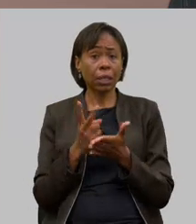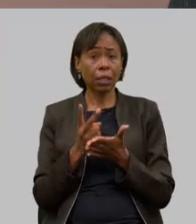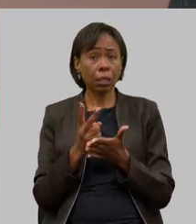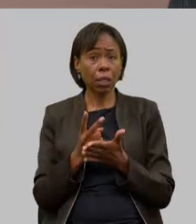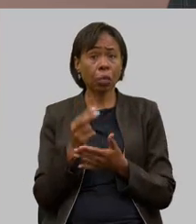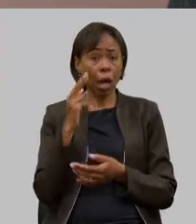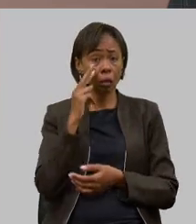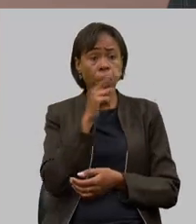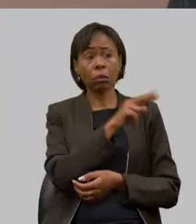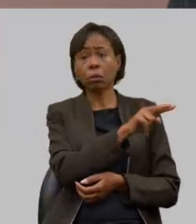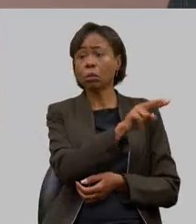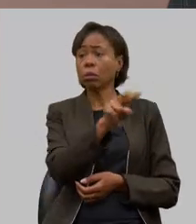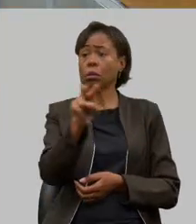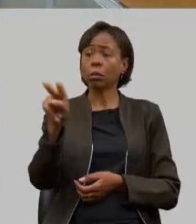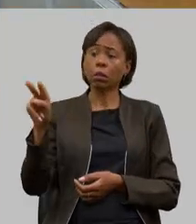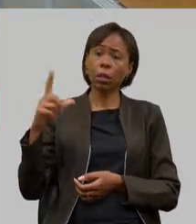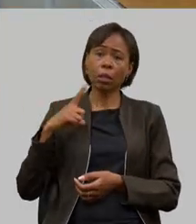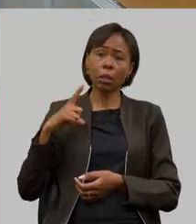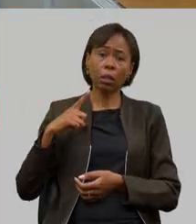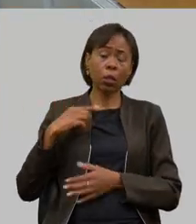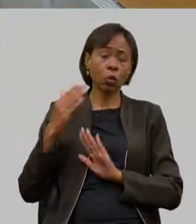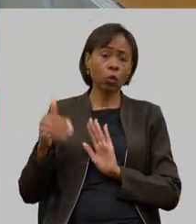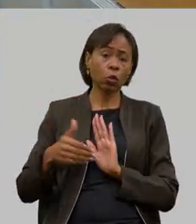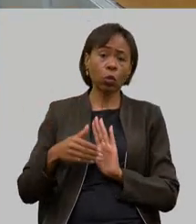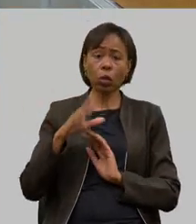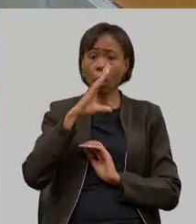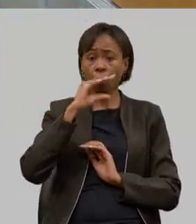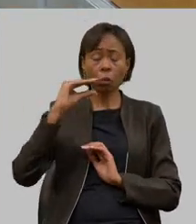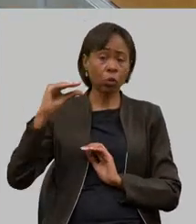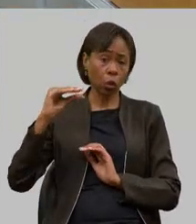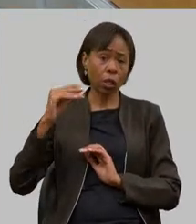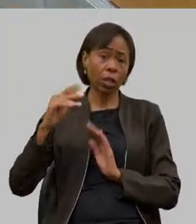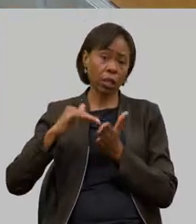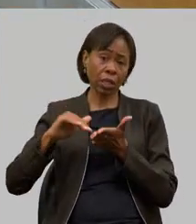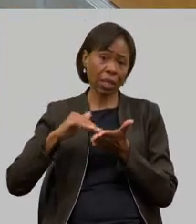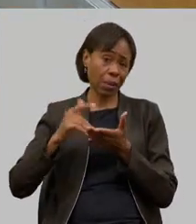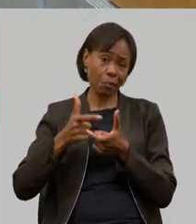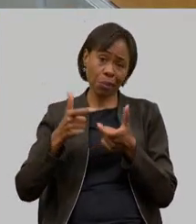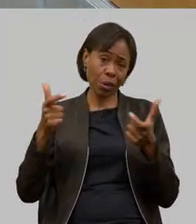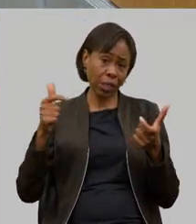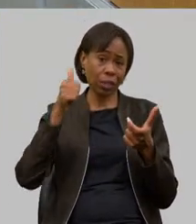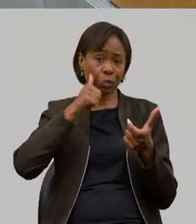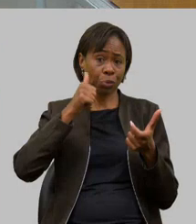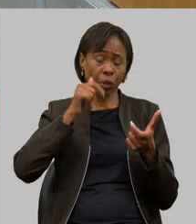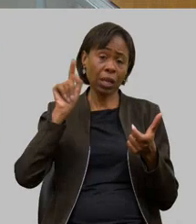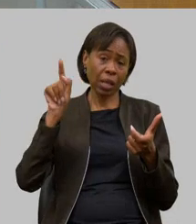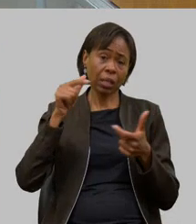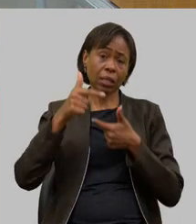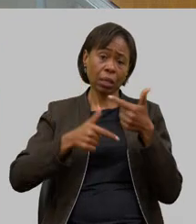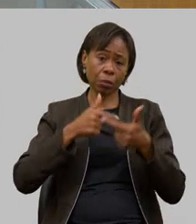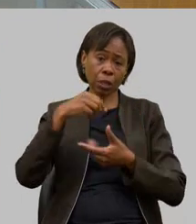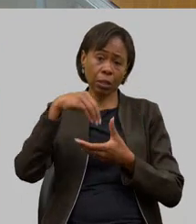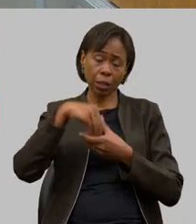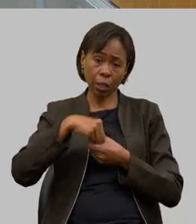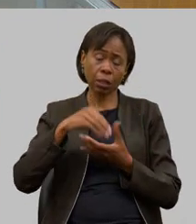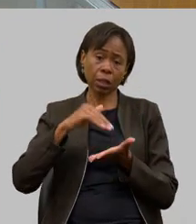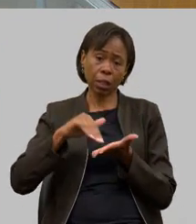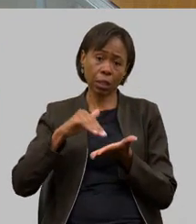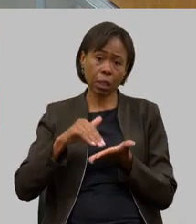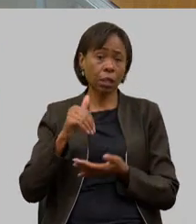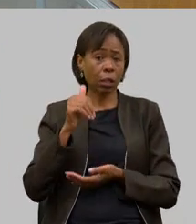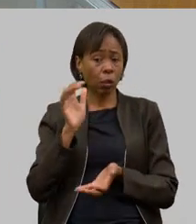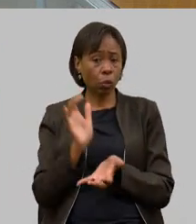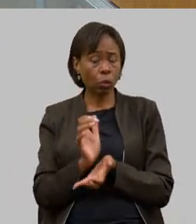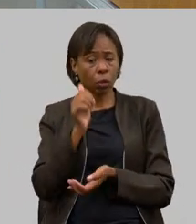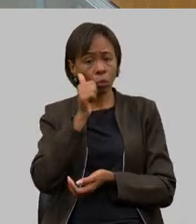praticamente todos aqui são servidores da secretaria olha quantas mulheres nós temos sentadas aqui que trabalham na CEAPA mulheres do agro são também